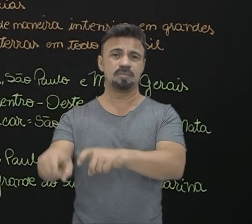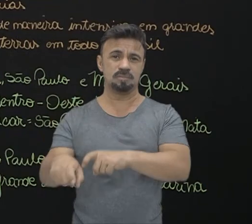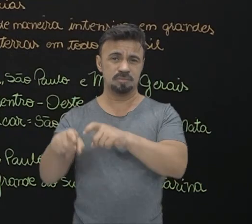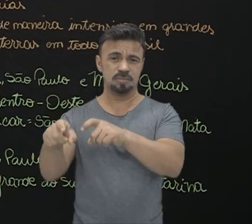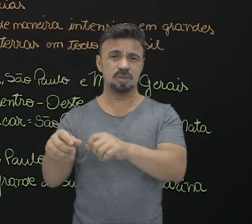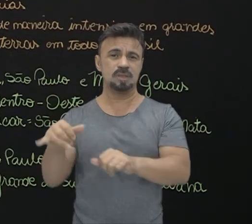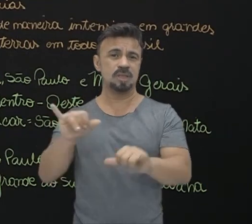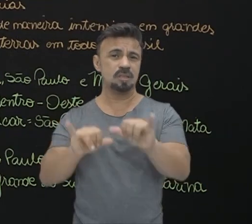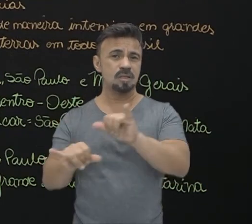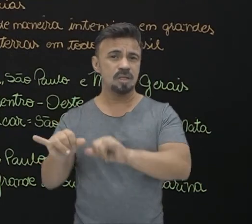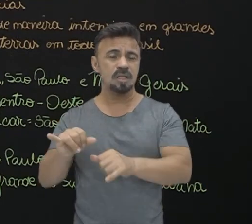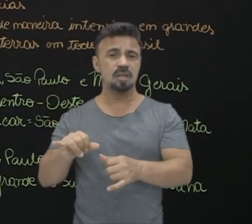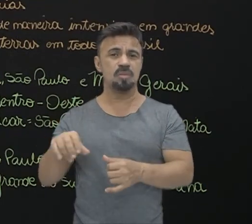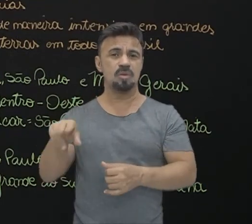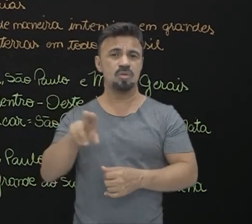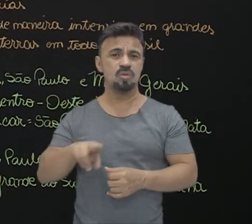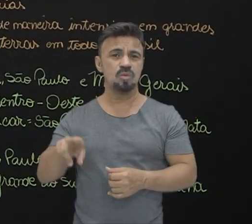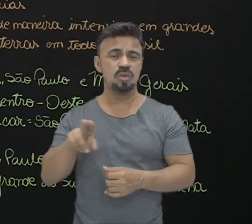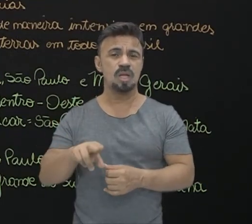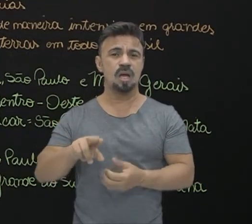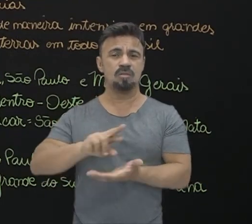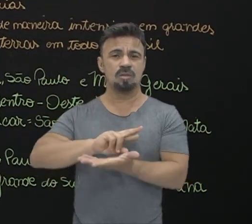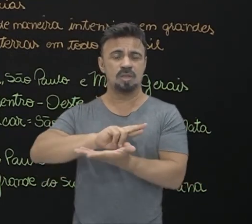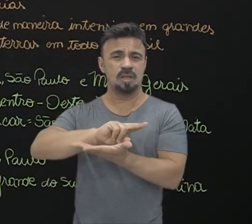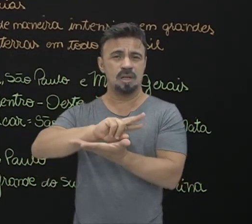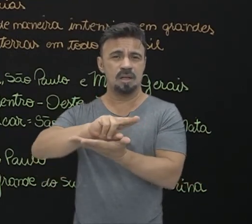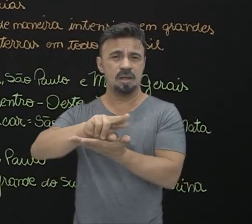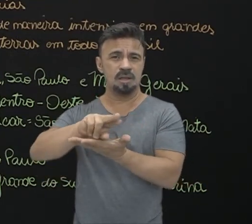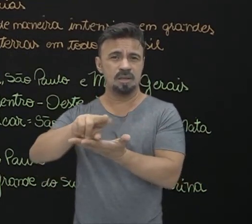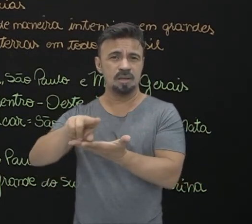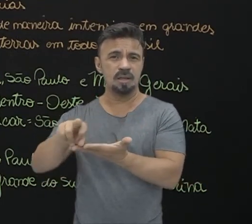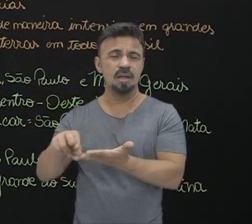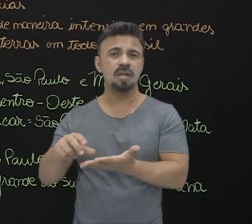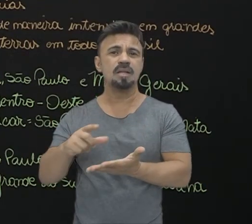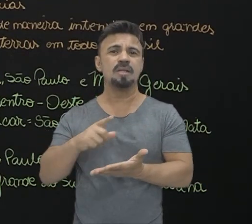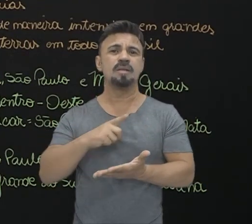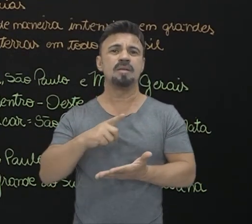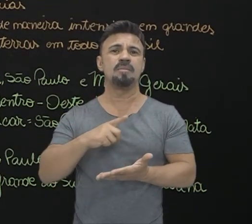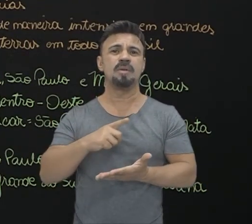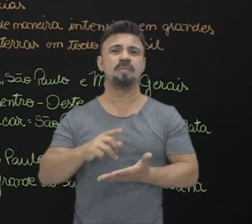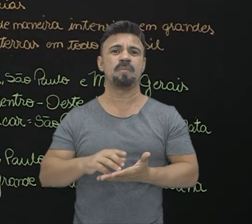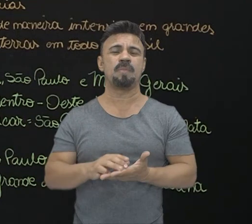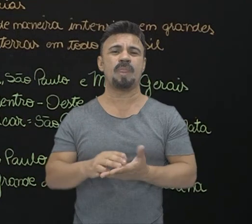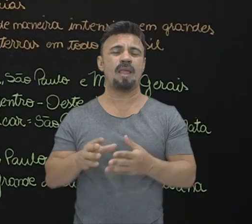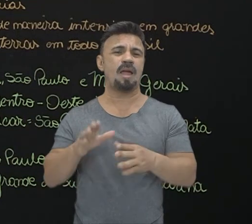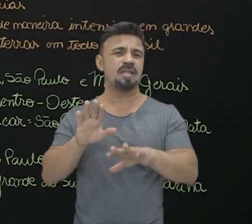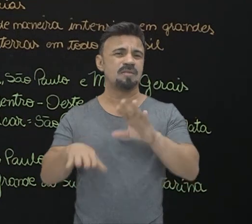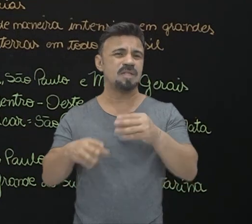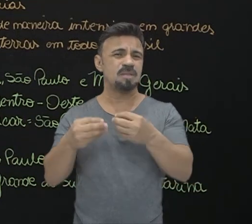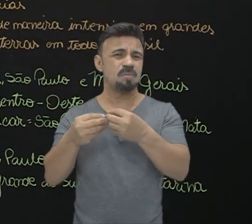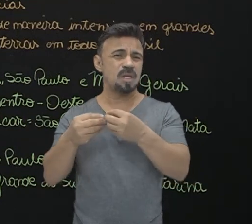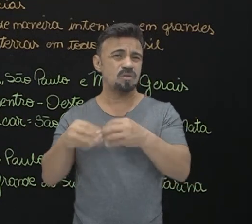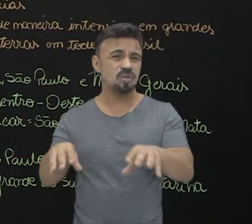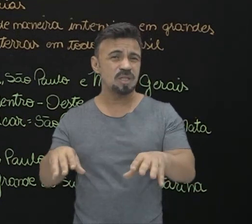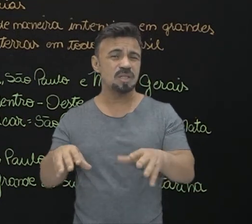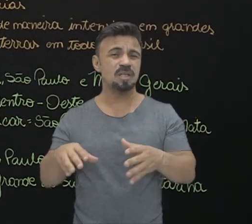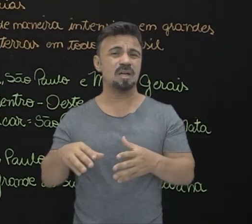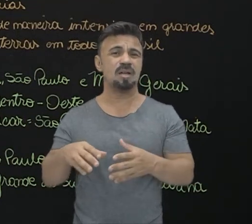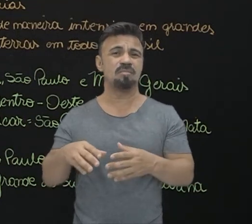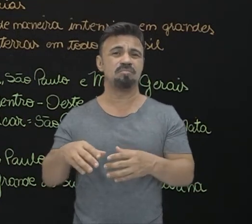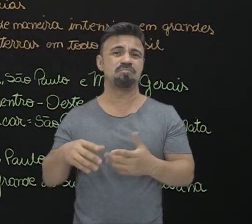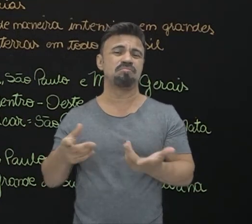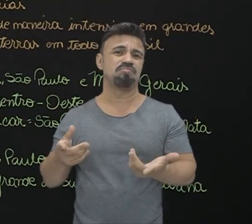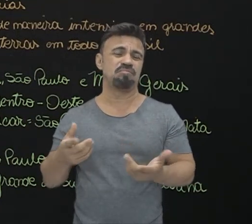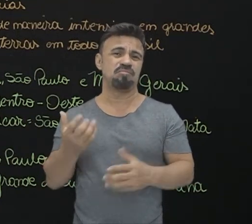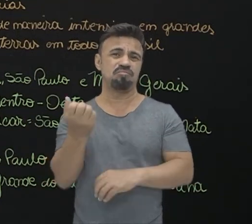químicos, utilizando uma biotecnologia que muitas vezes acaba sendo prejudicial para a manutenção do ecossistema,